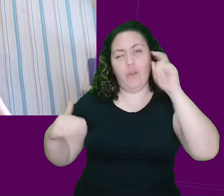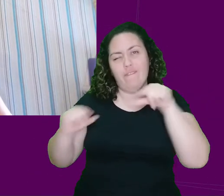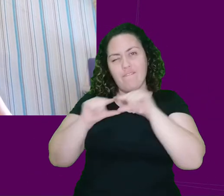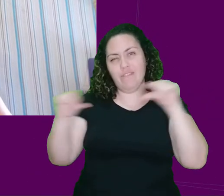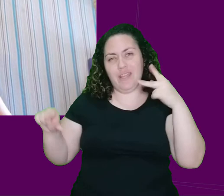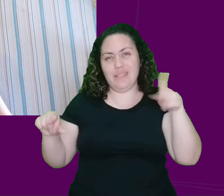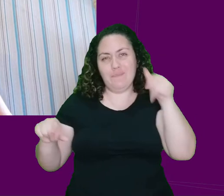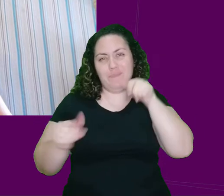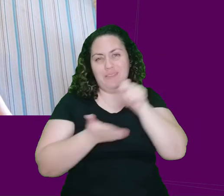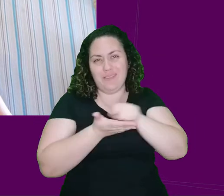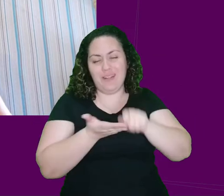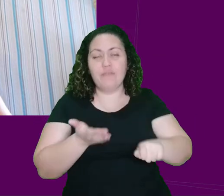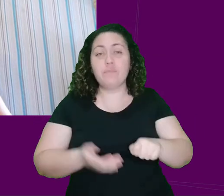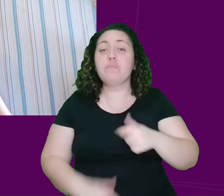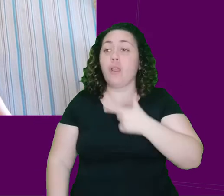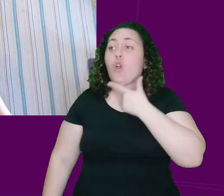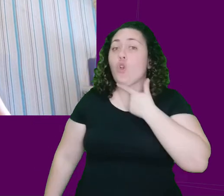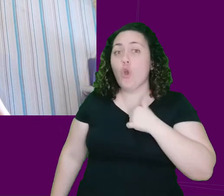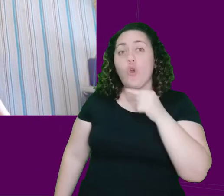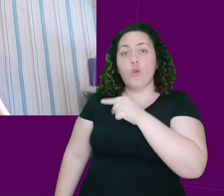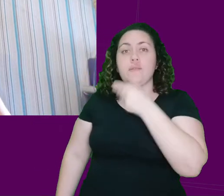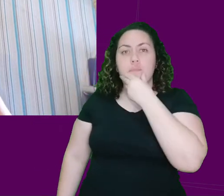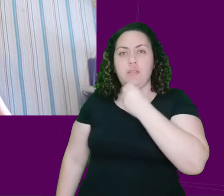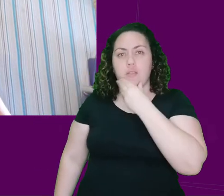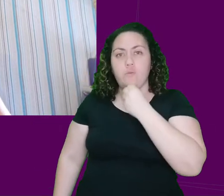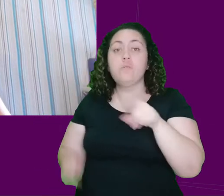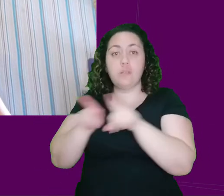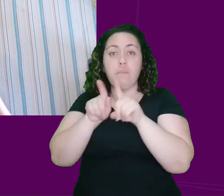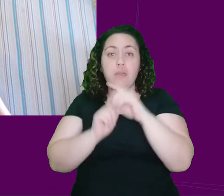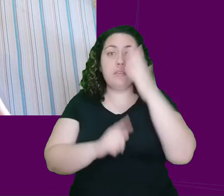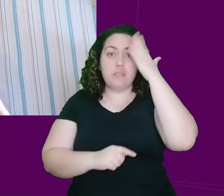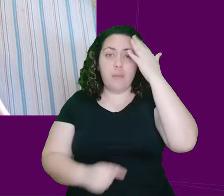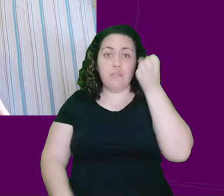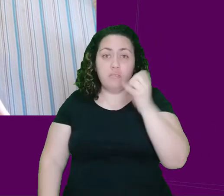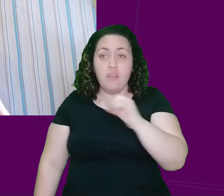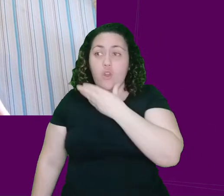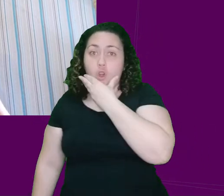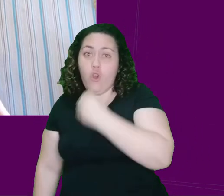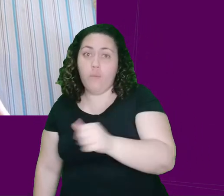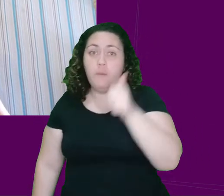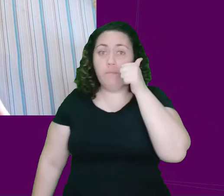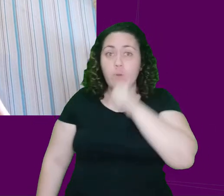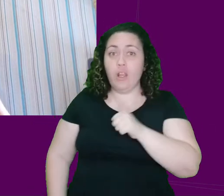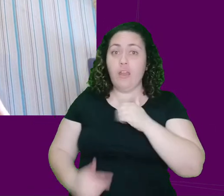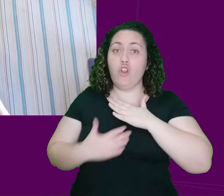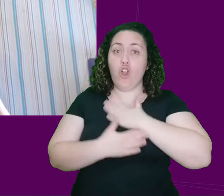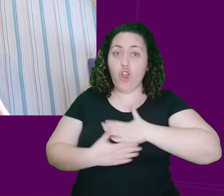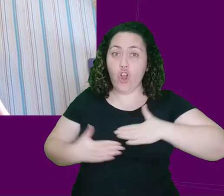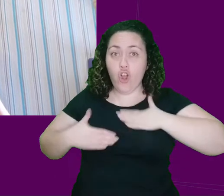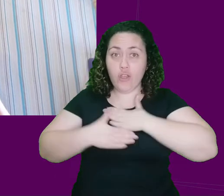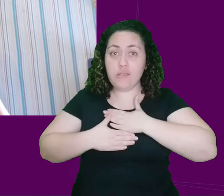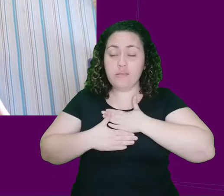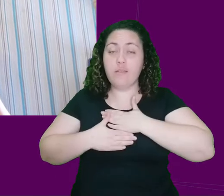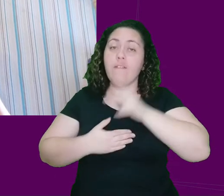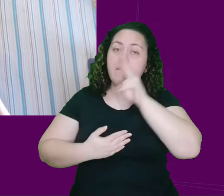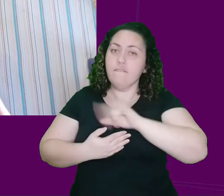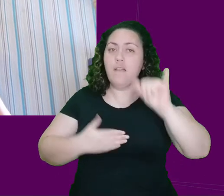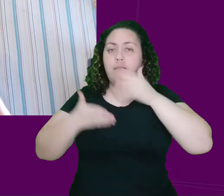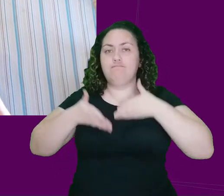Ela gostava do menino e também sabia que, quando um homem e uma mulher se gostavam, nascia uma criança.